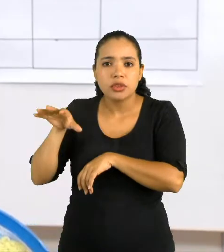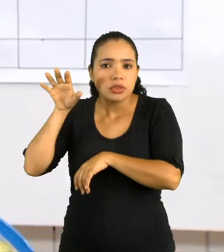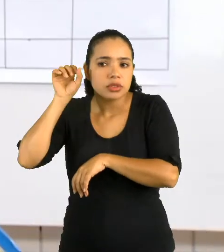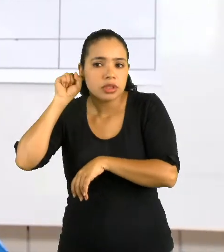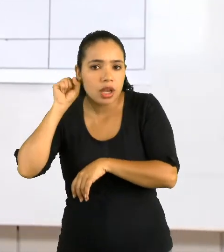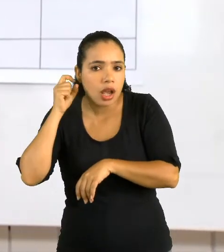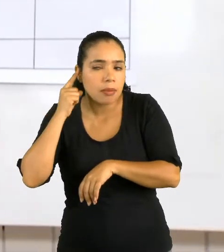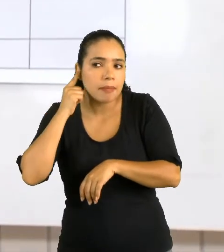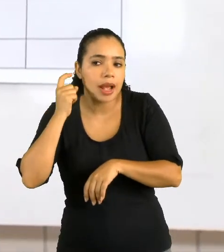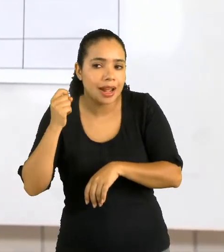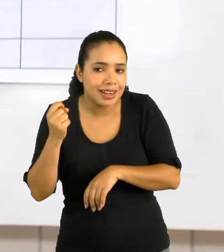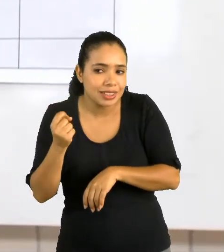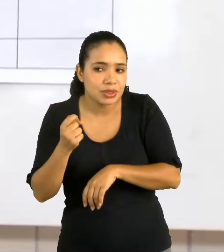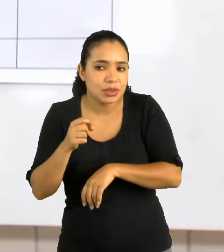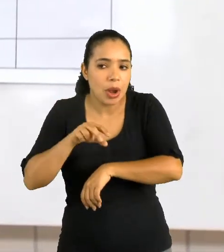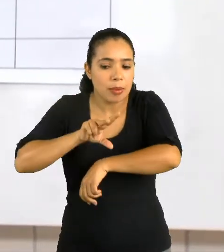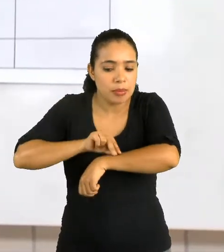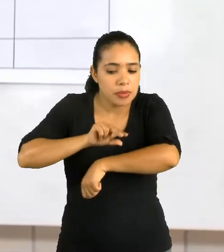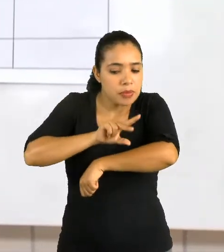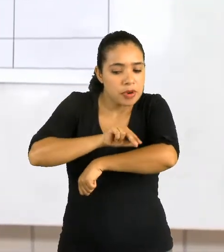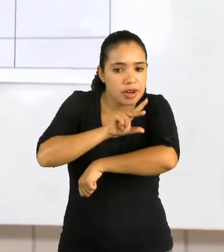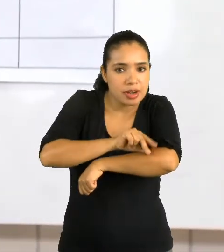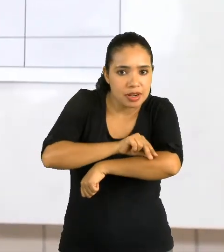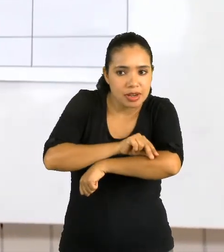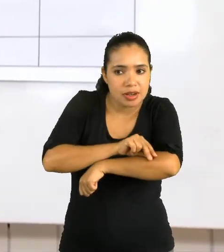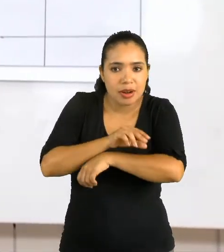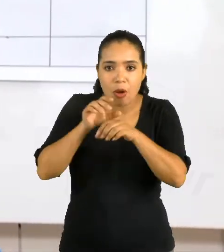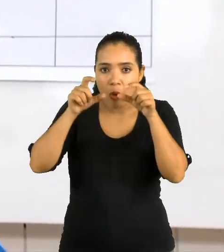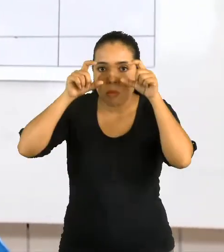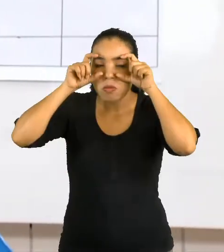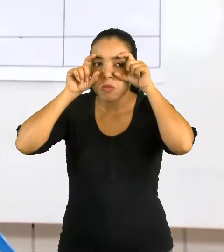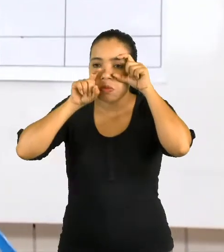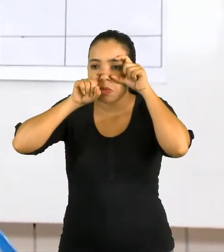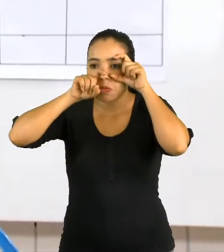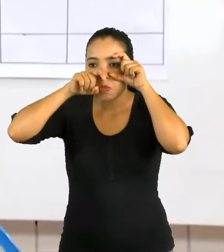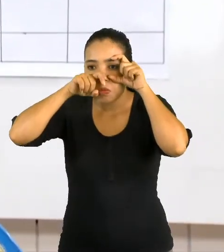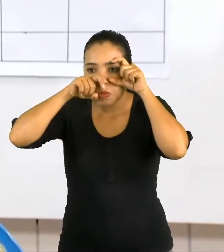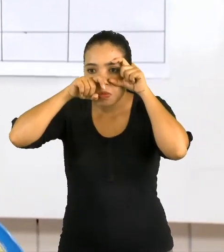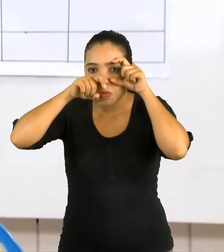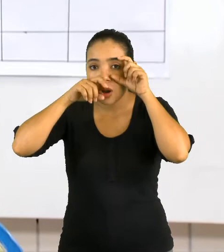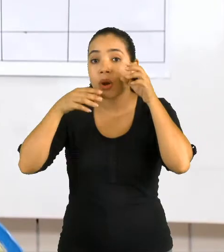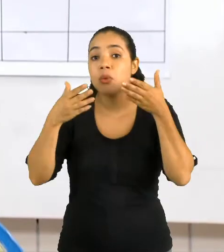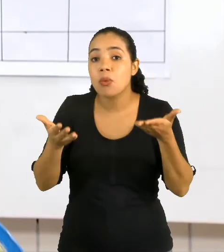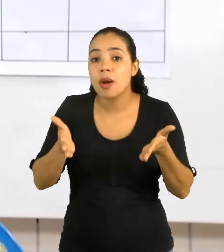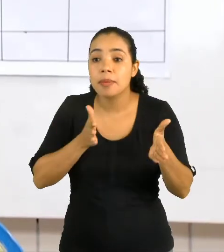barulhinho dos grilos e das corujas? Ah,